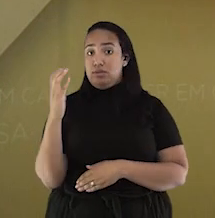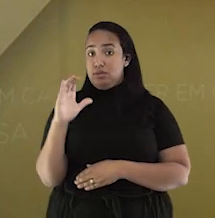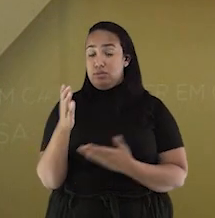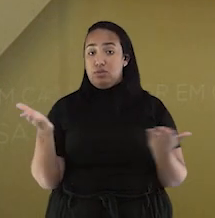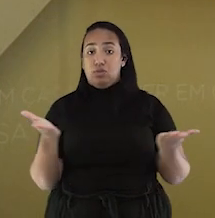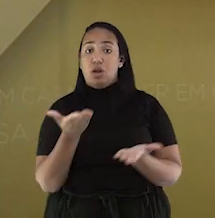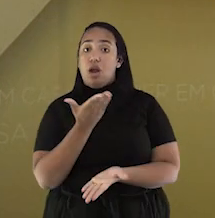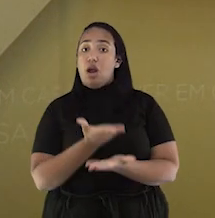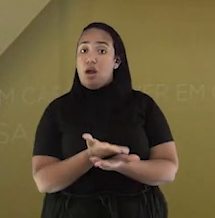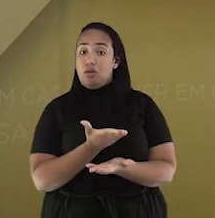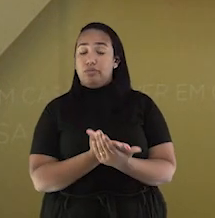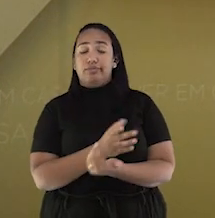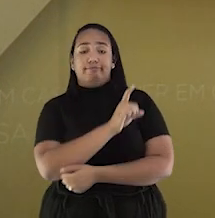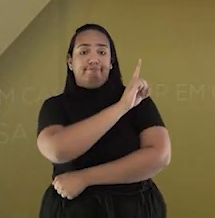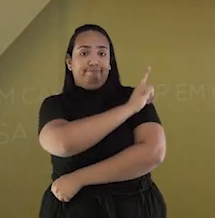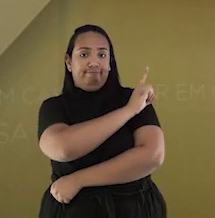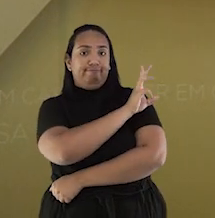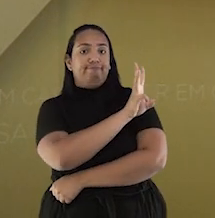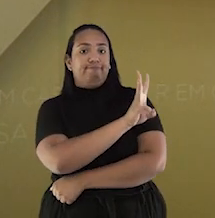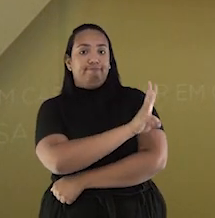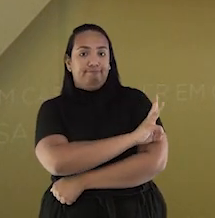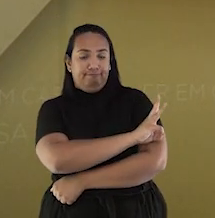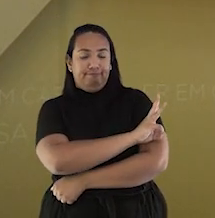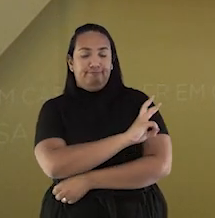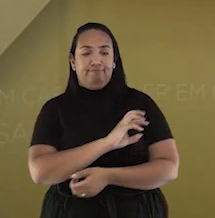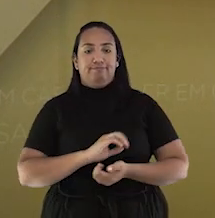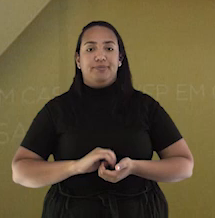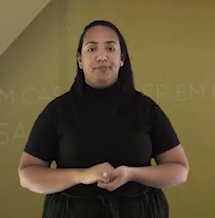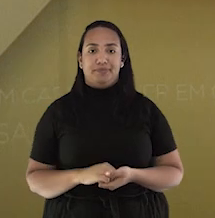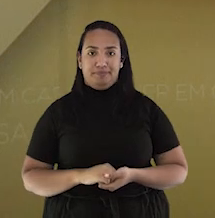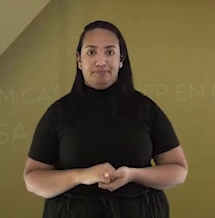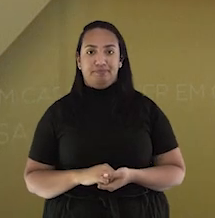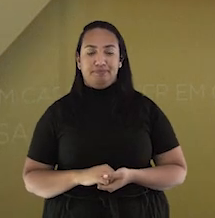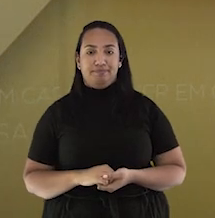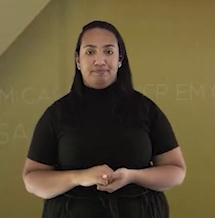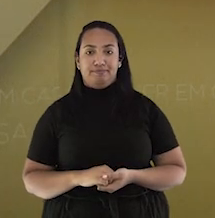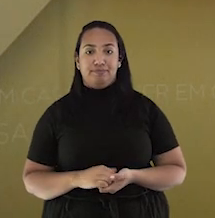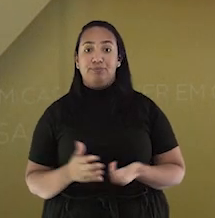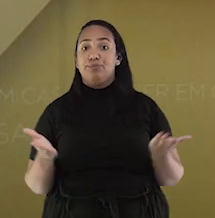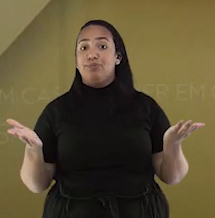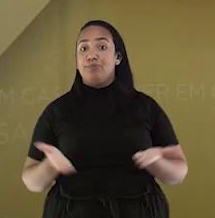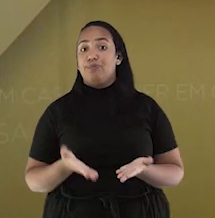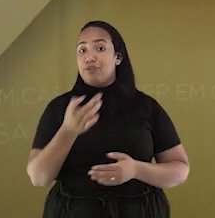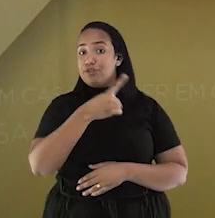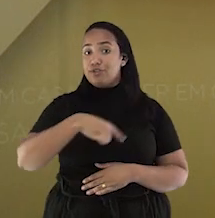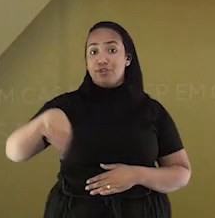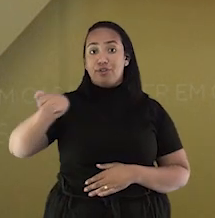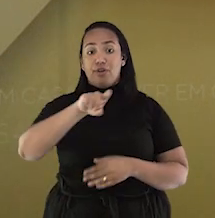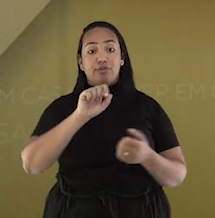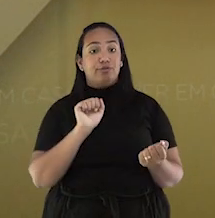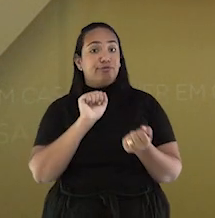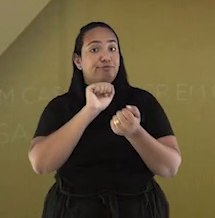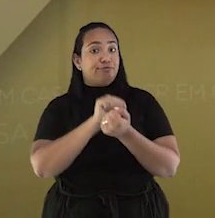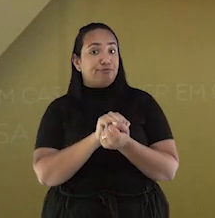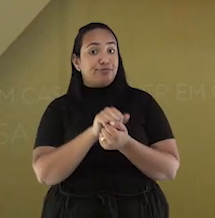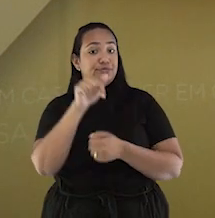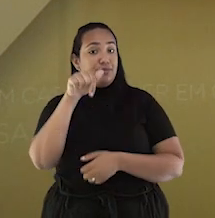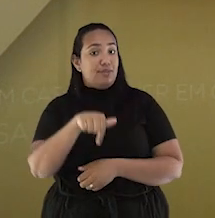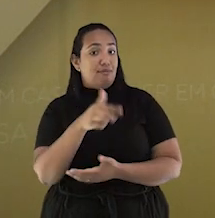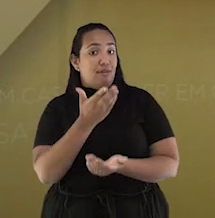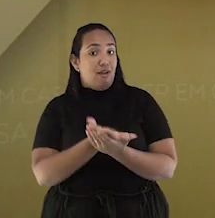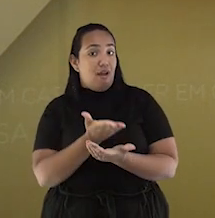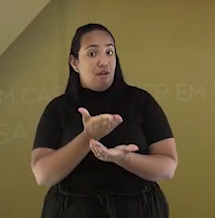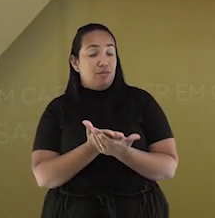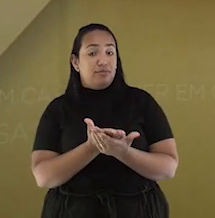voltada para as turmas do primeiro ao terceiro ano do ensino fundamental. Estamos juntos para mais uma aula aqui